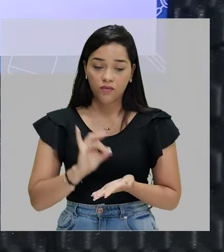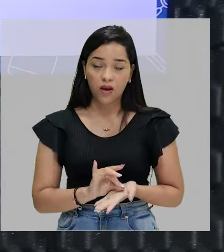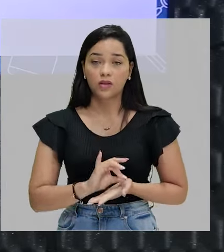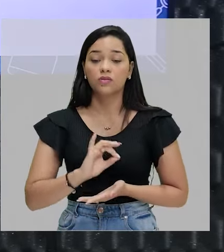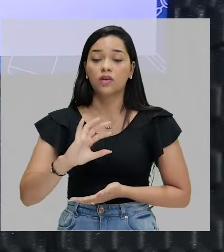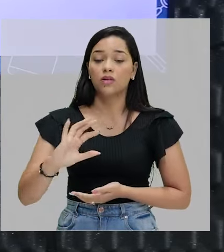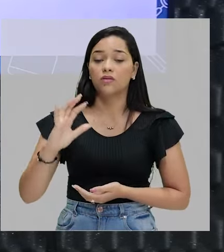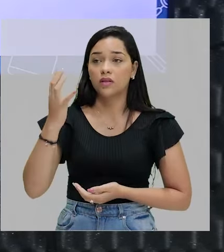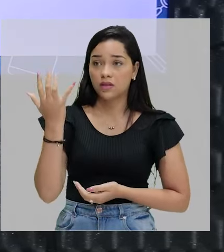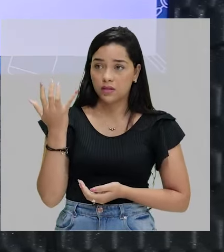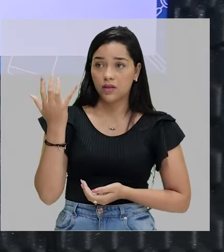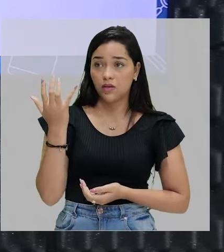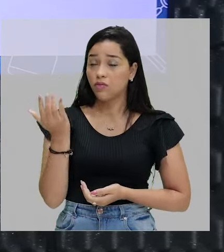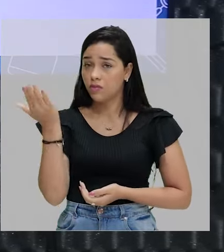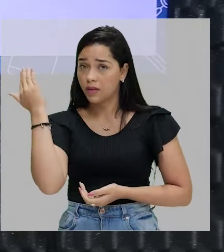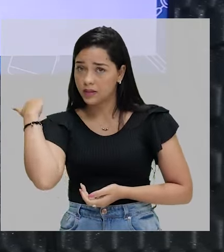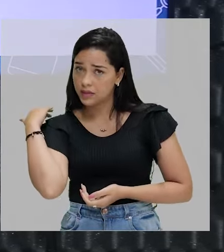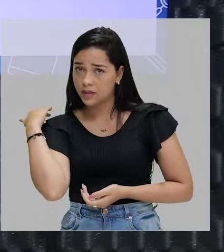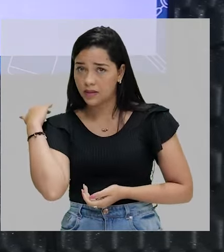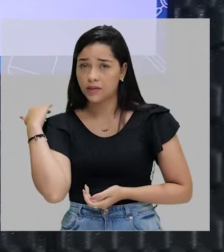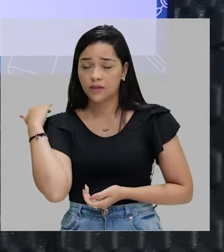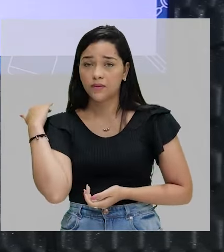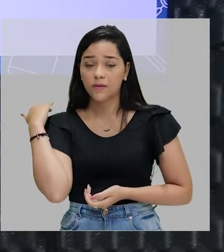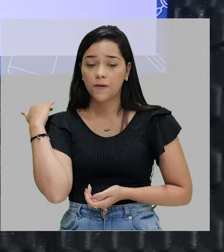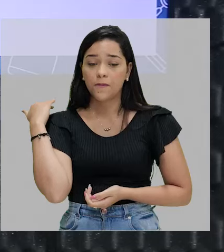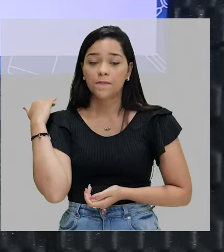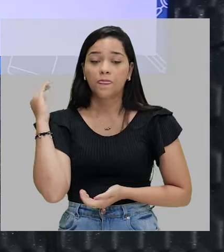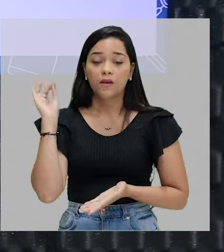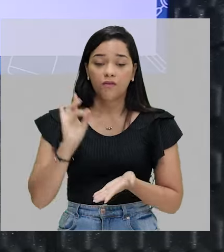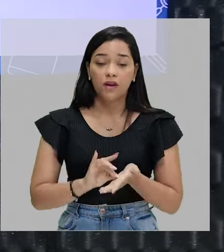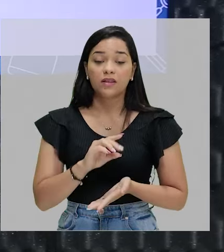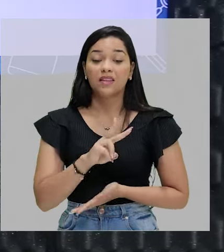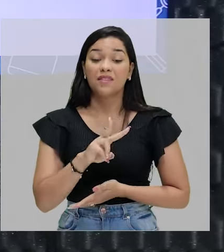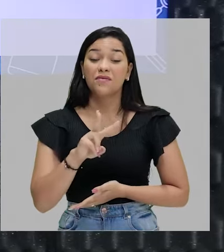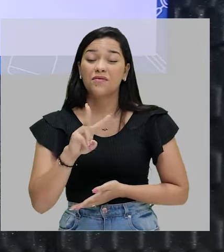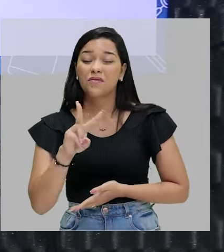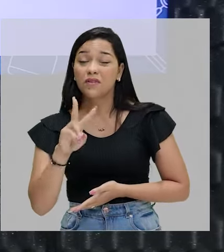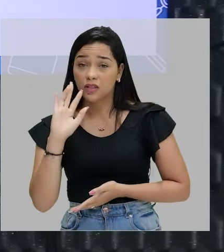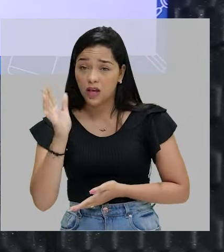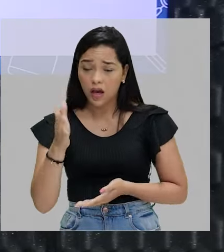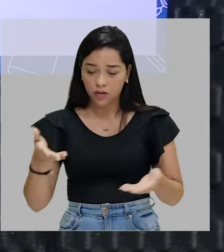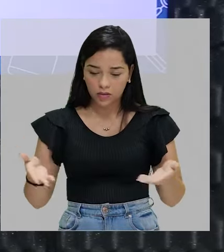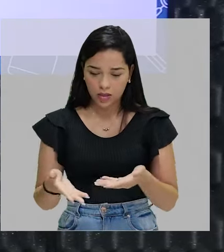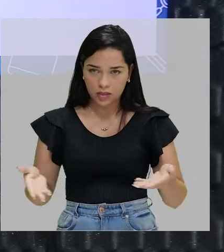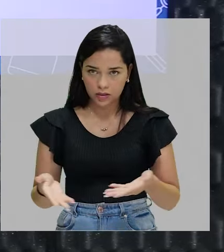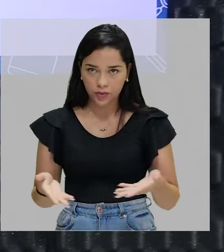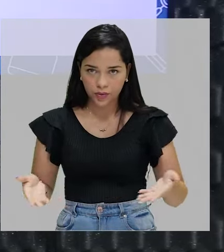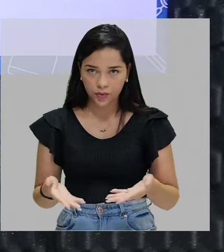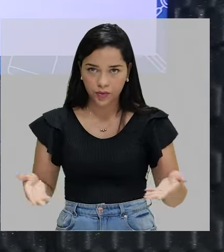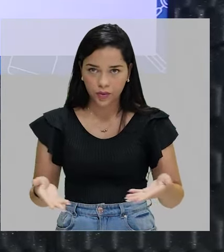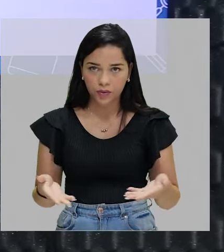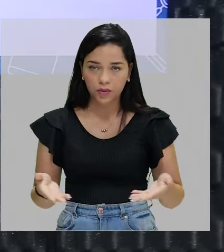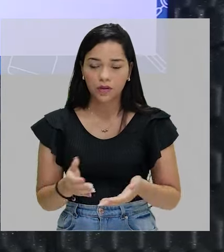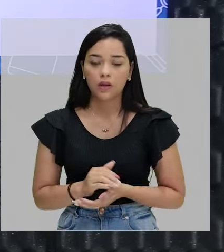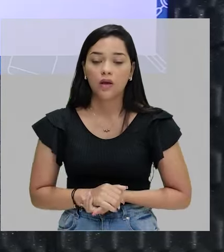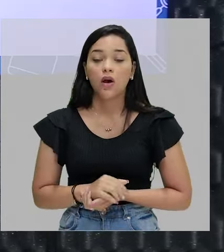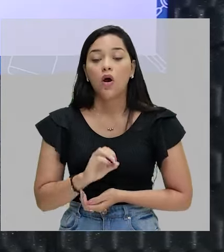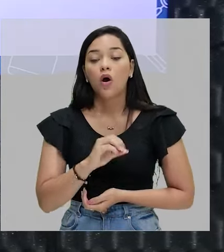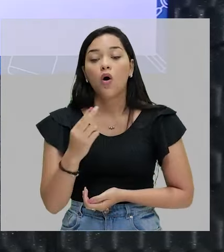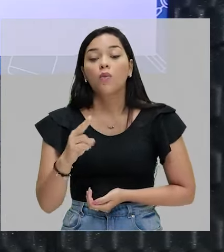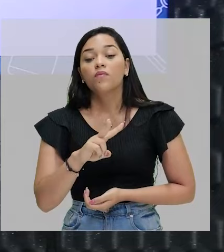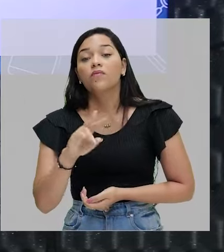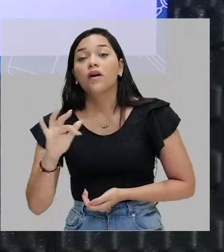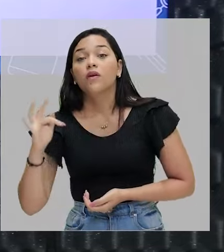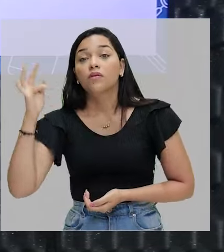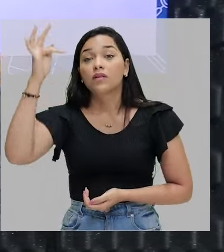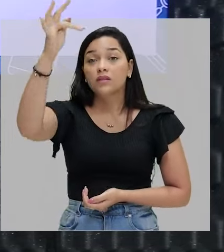aconteceu no pretérito, ou passado. Um fato que está acontecendo, que acontece no presente, ou que